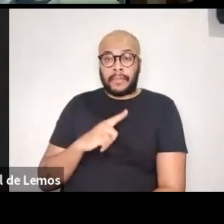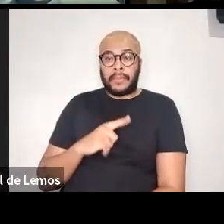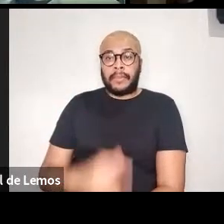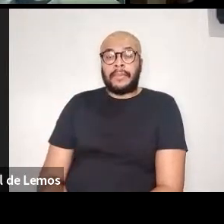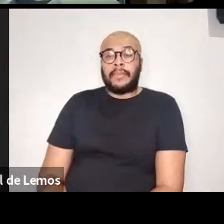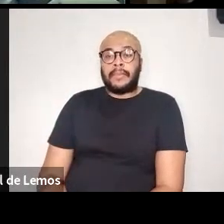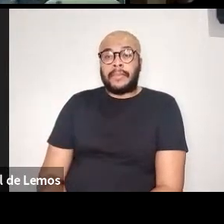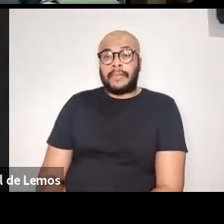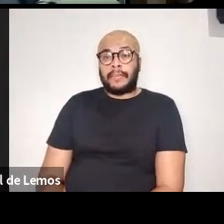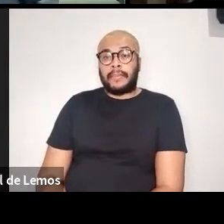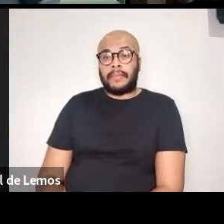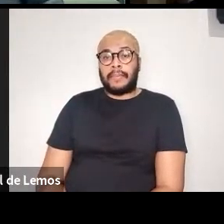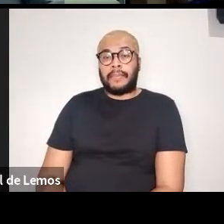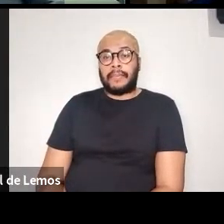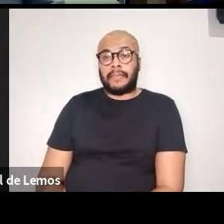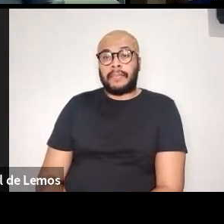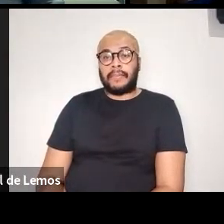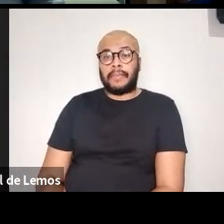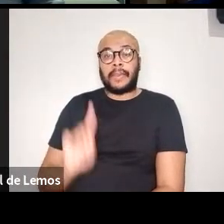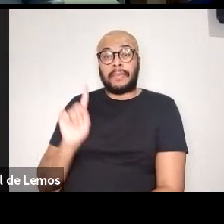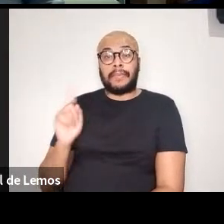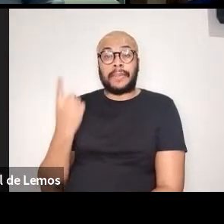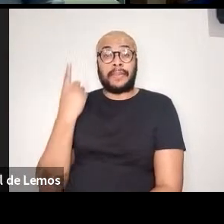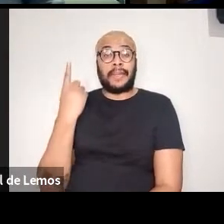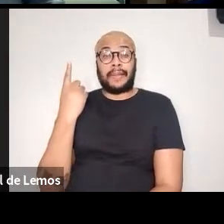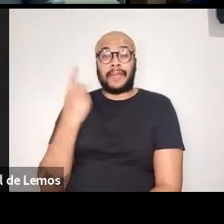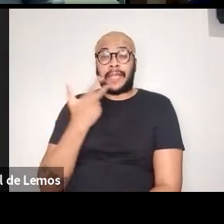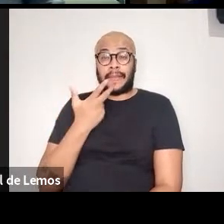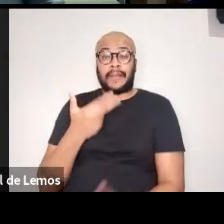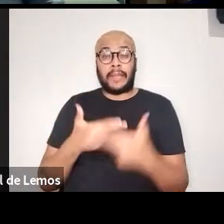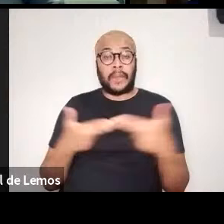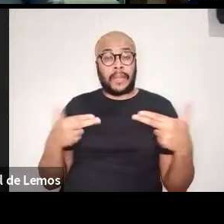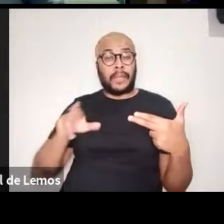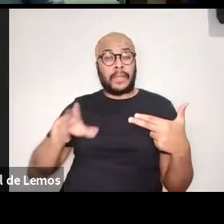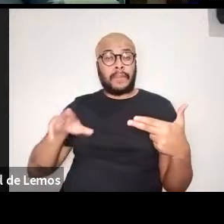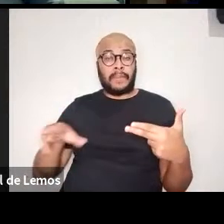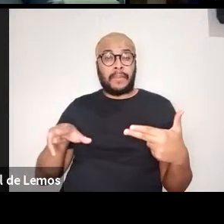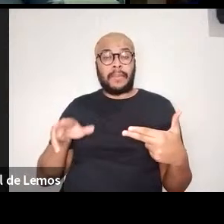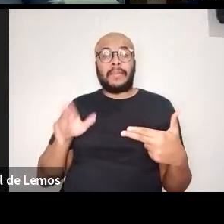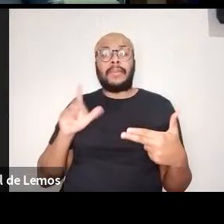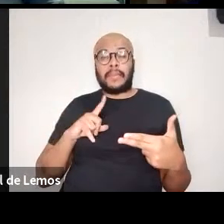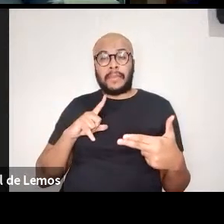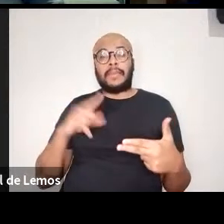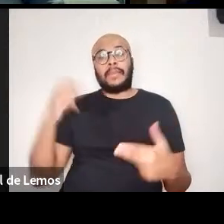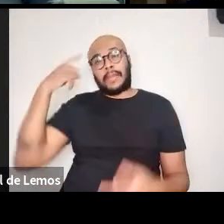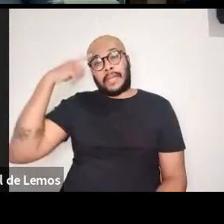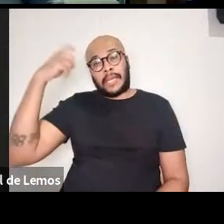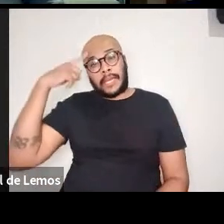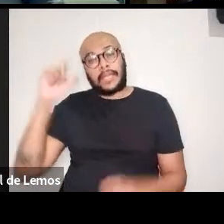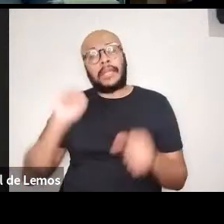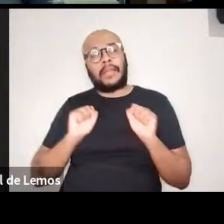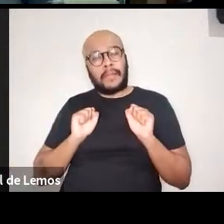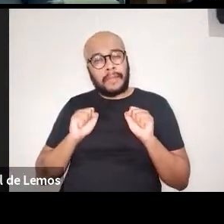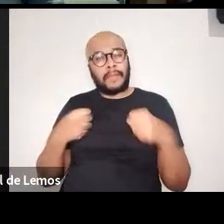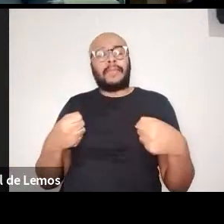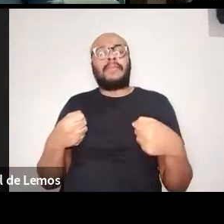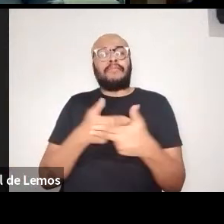sabem que não é a primeira vez que falo. Eu acho que tem criatividade, engajamento,